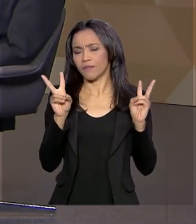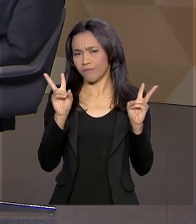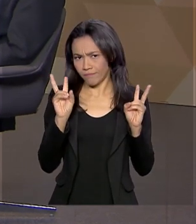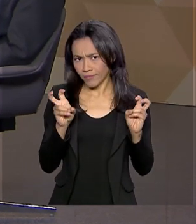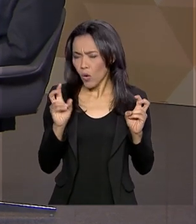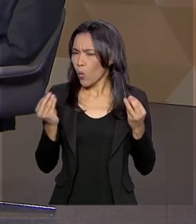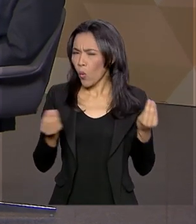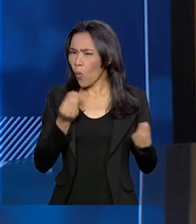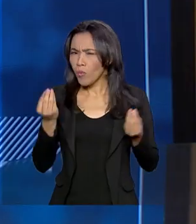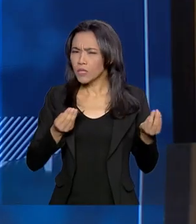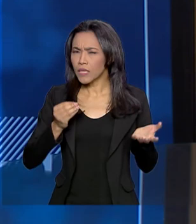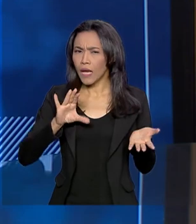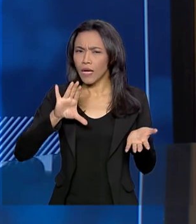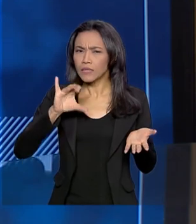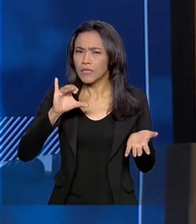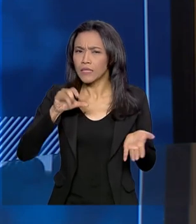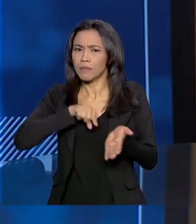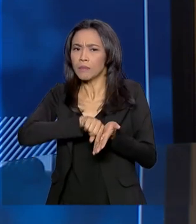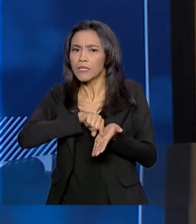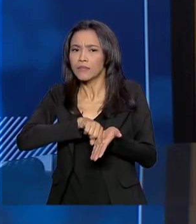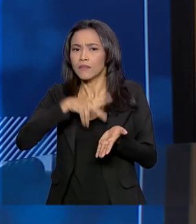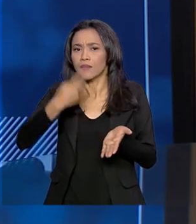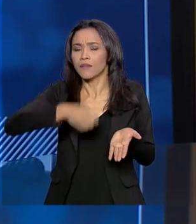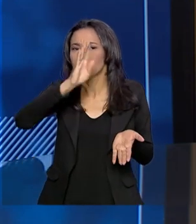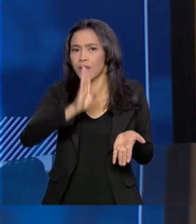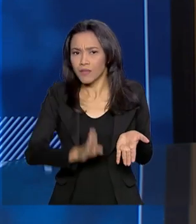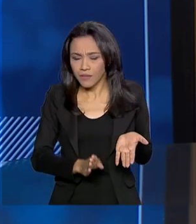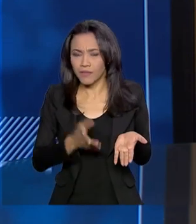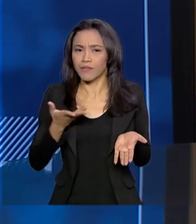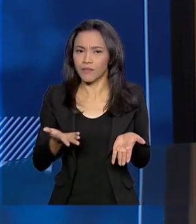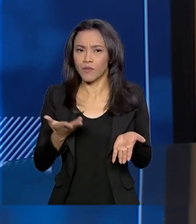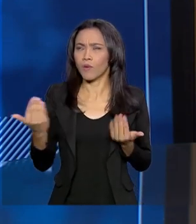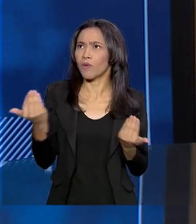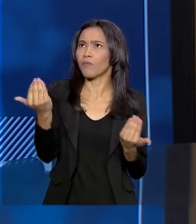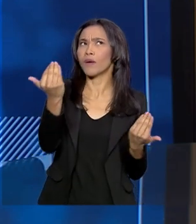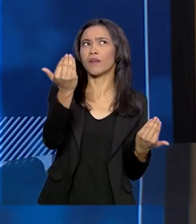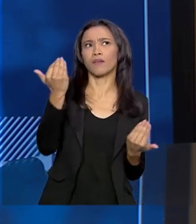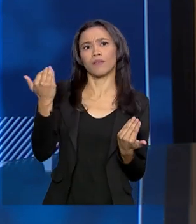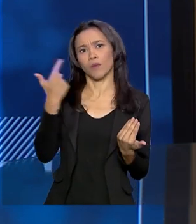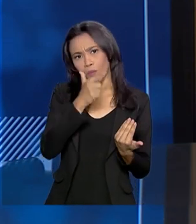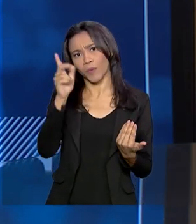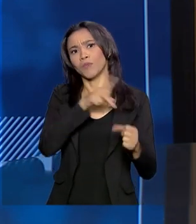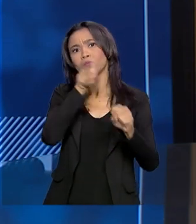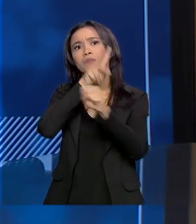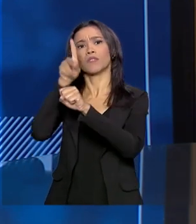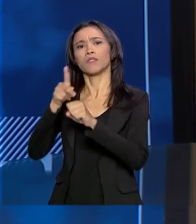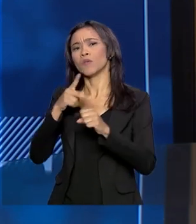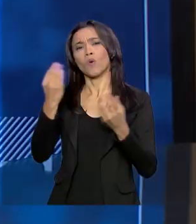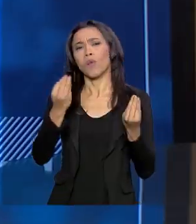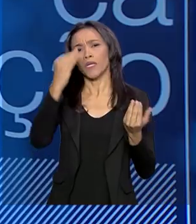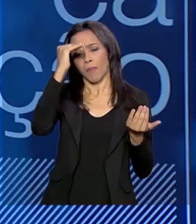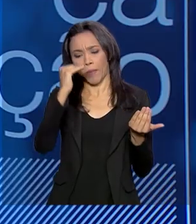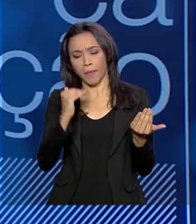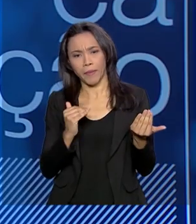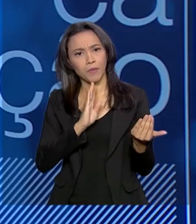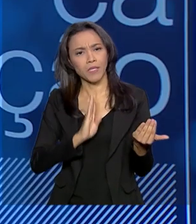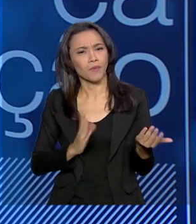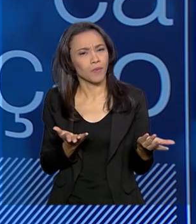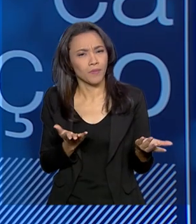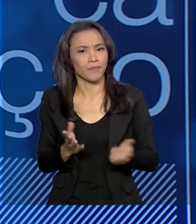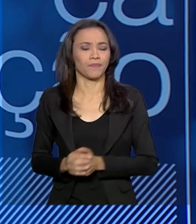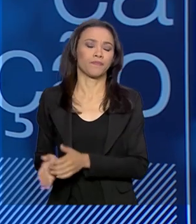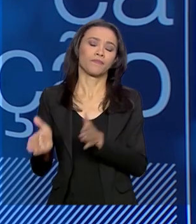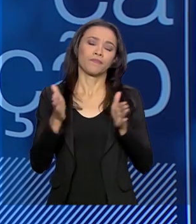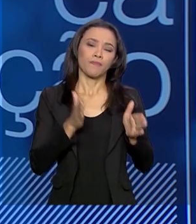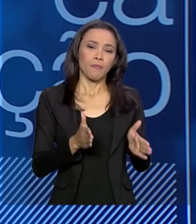que está a produção científica brasileira em relação ao resto do mundo, a posição do Brasil? Então, a